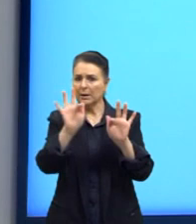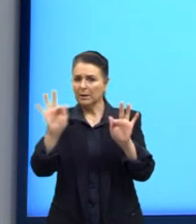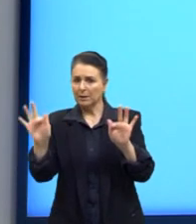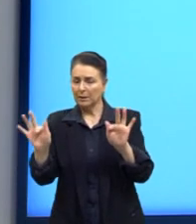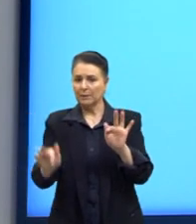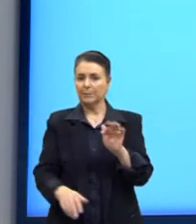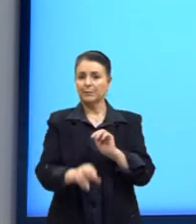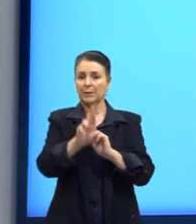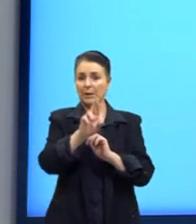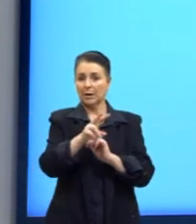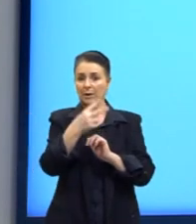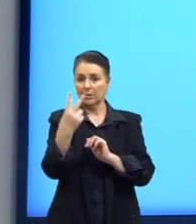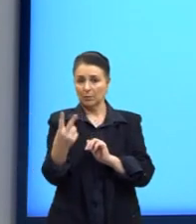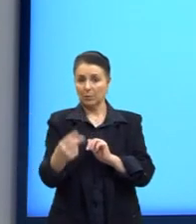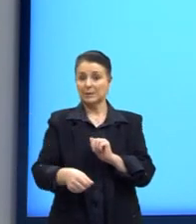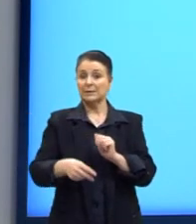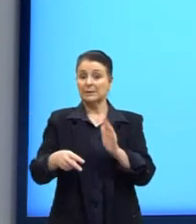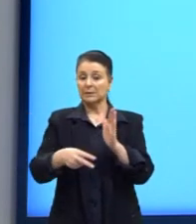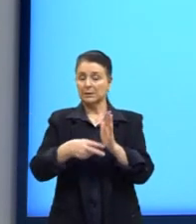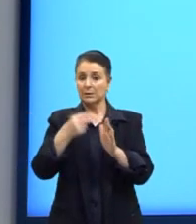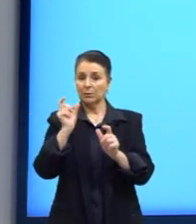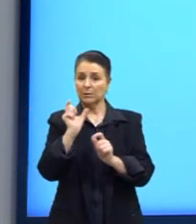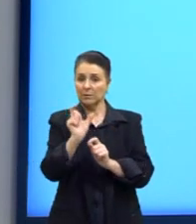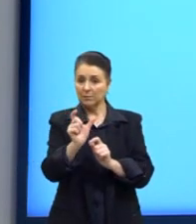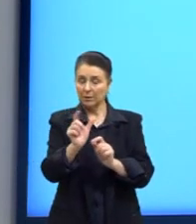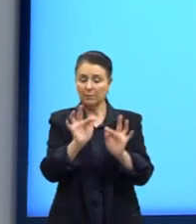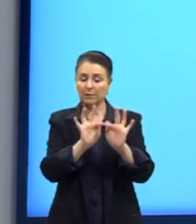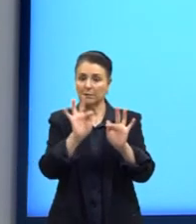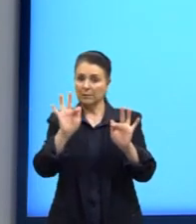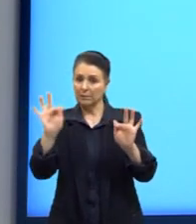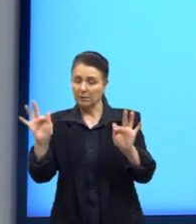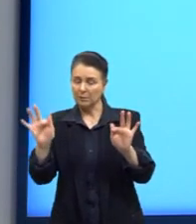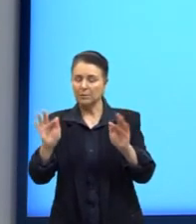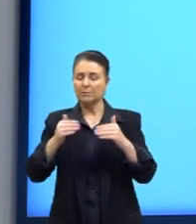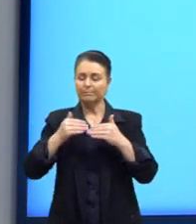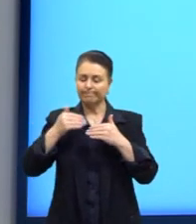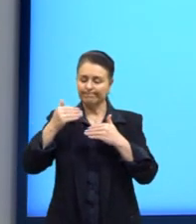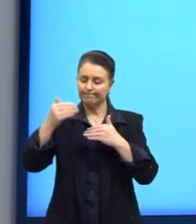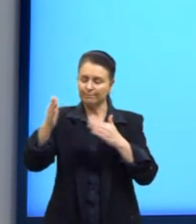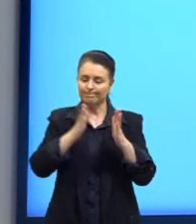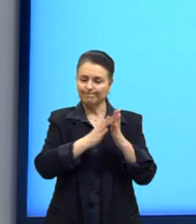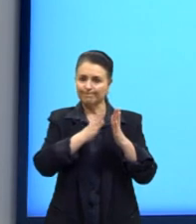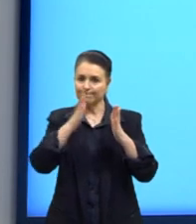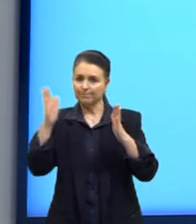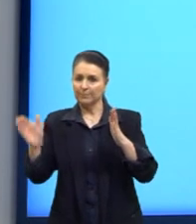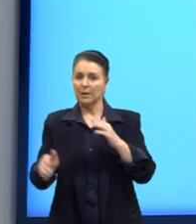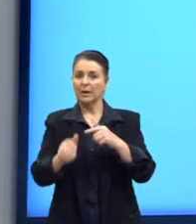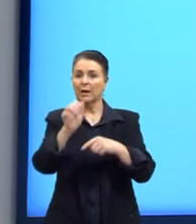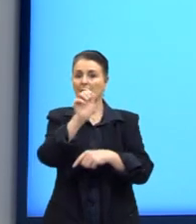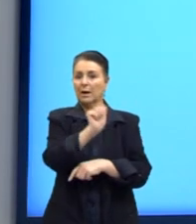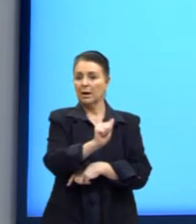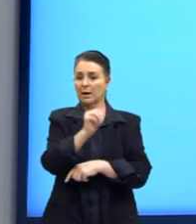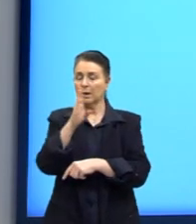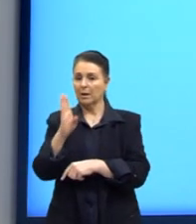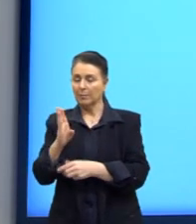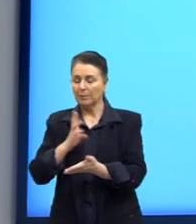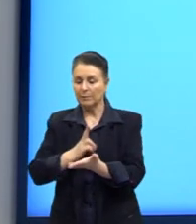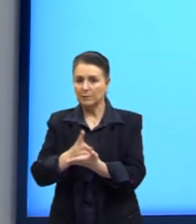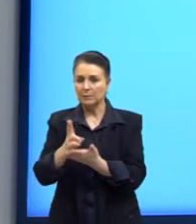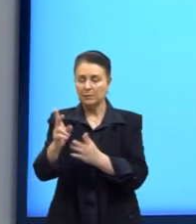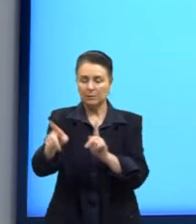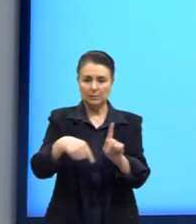a 2 para a segunda palavra mais frequente, e assim sucessivamente. Então, a e b são constantes